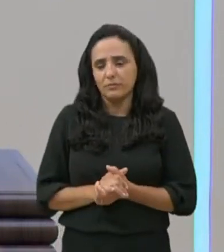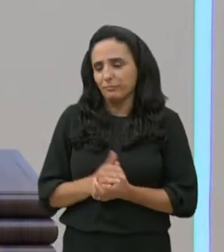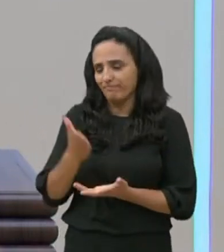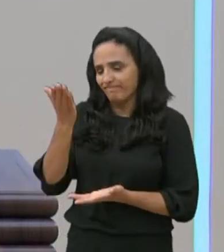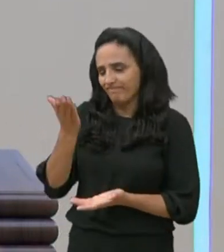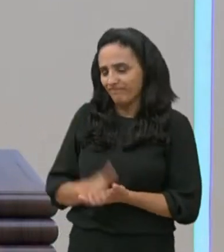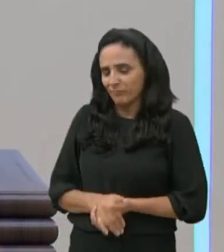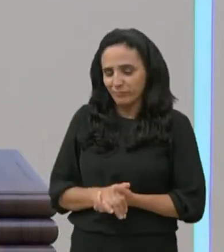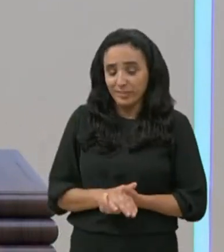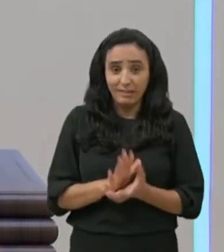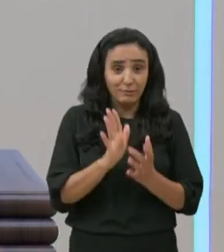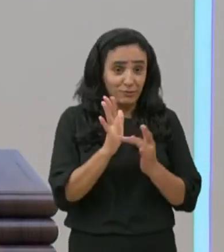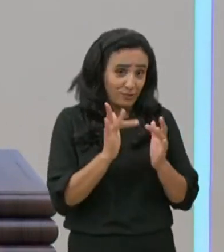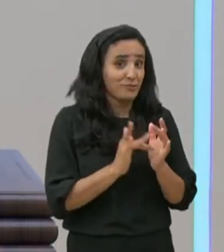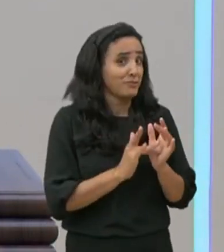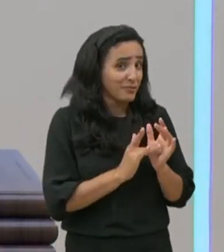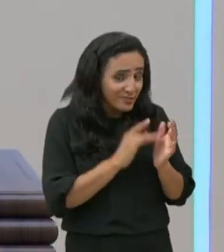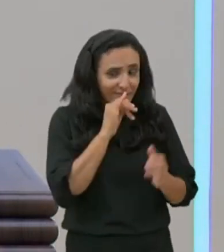homem, homem,